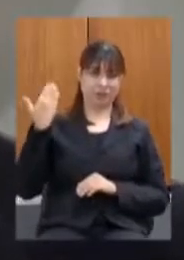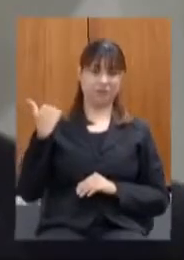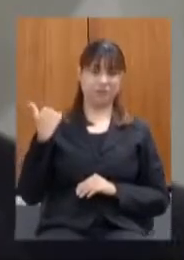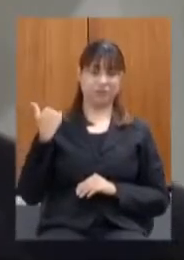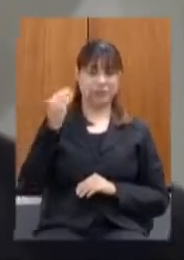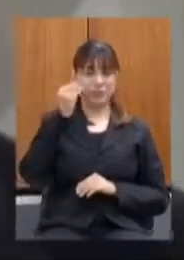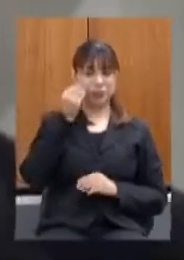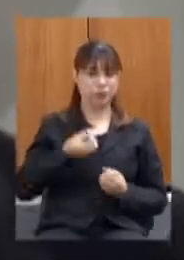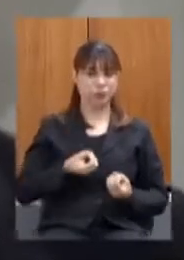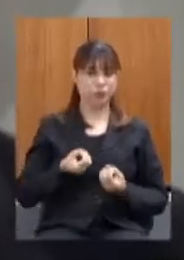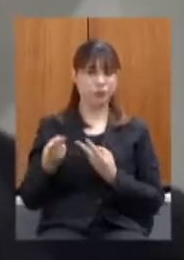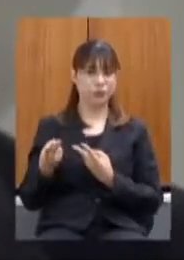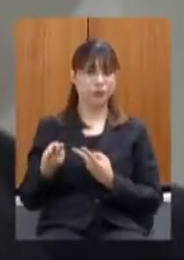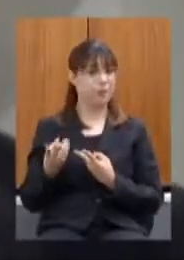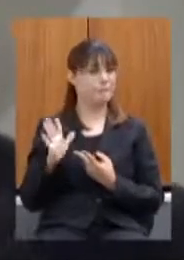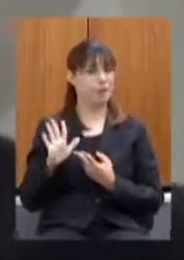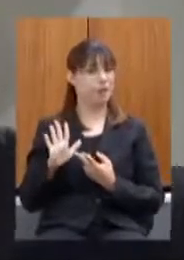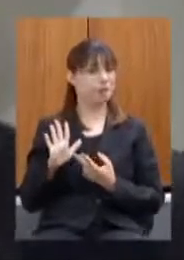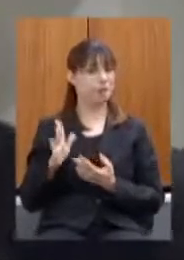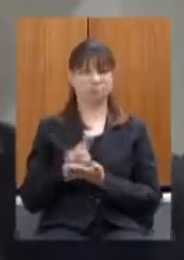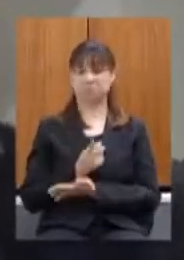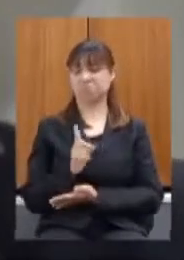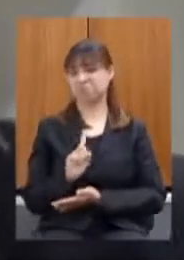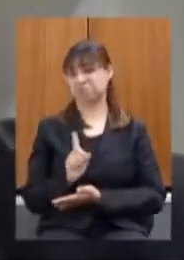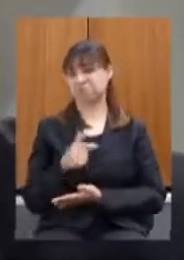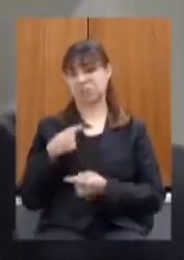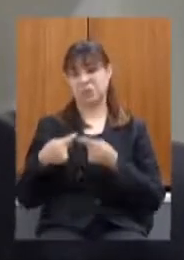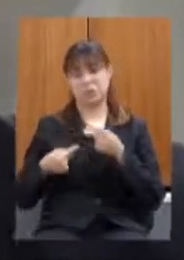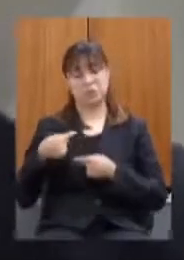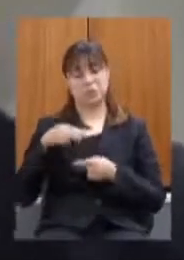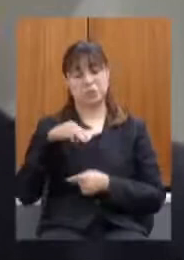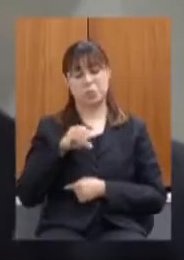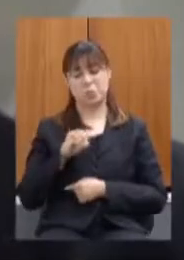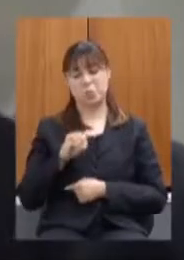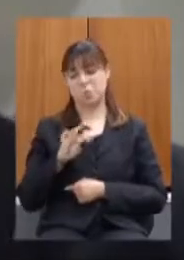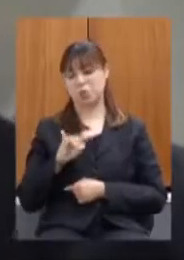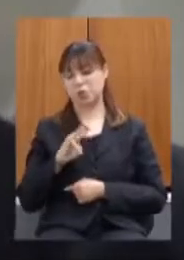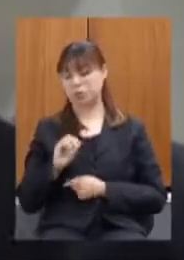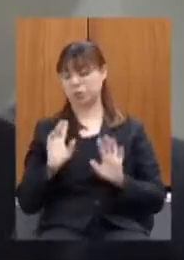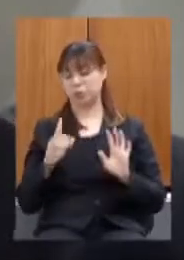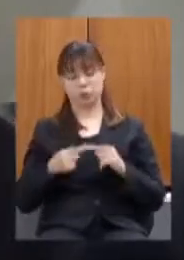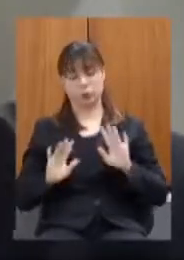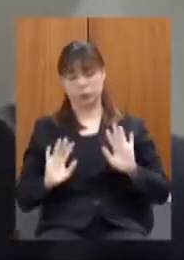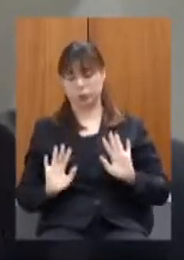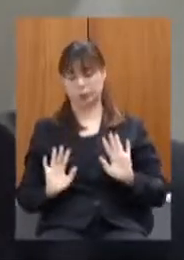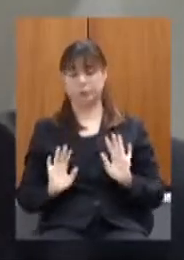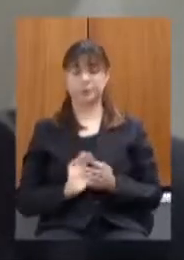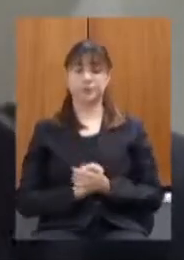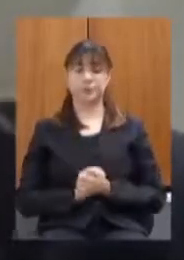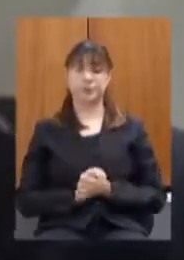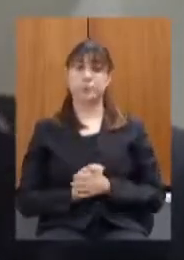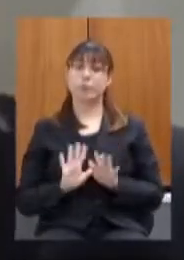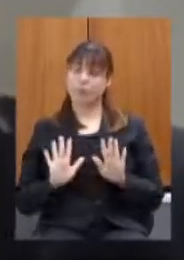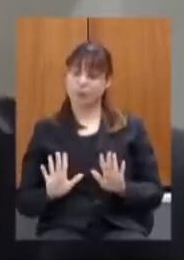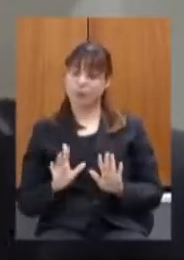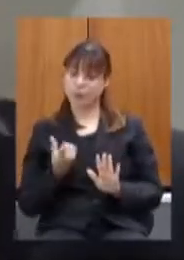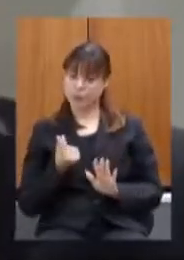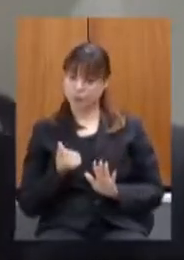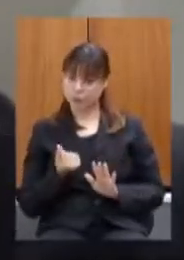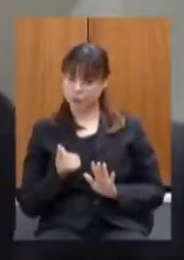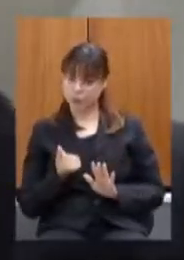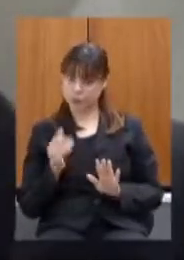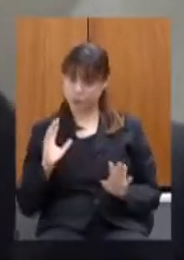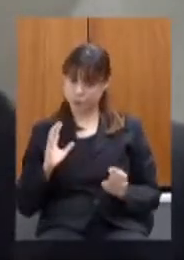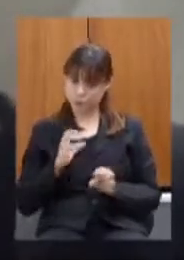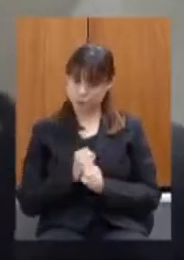venda que acabou não acontecendo não vou discutir os motivos porque que não aconteceu mas o valor que